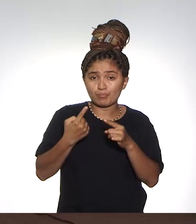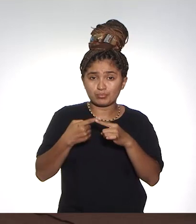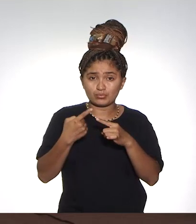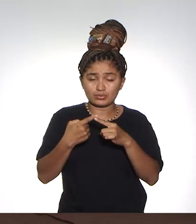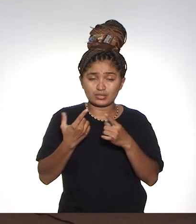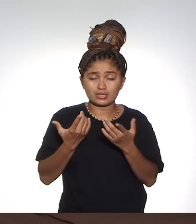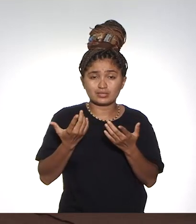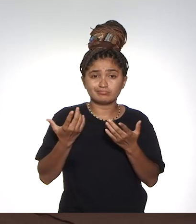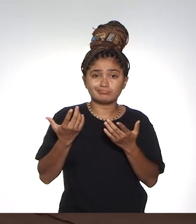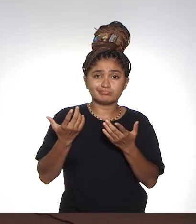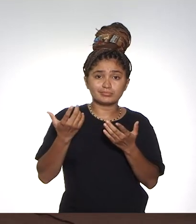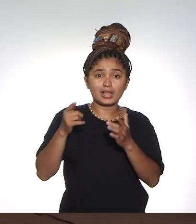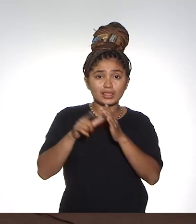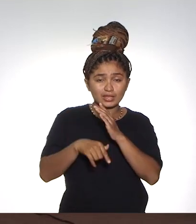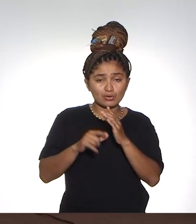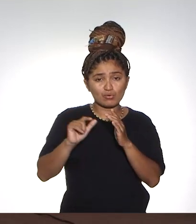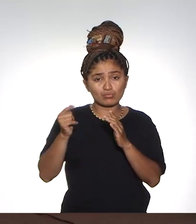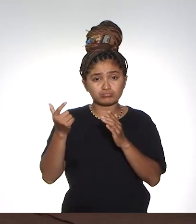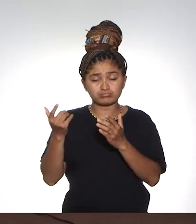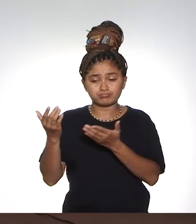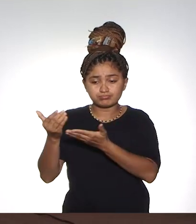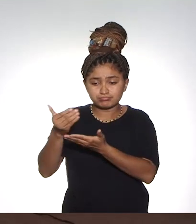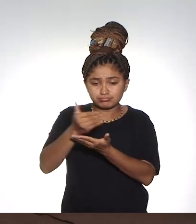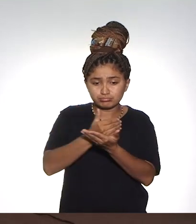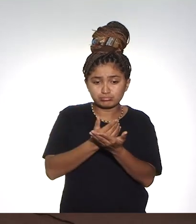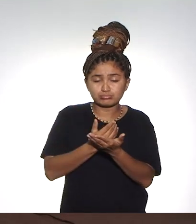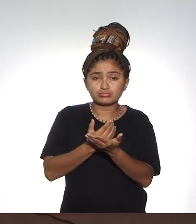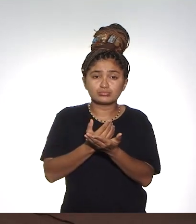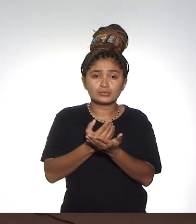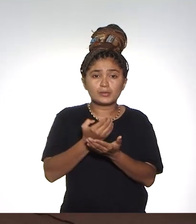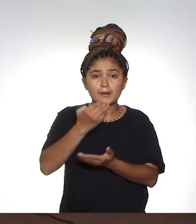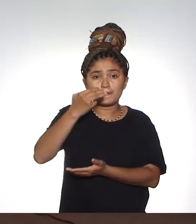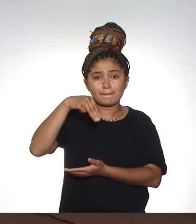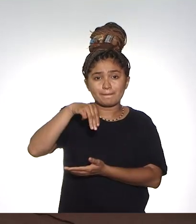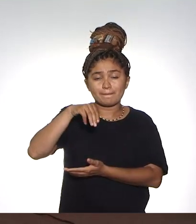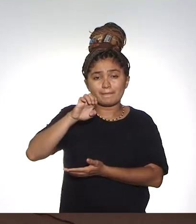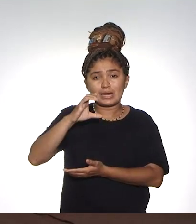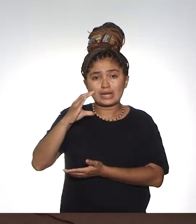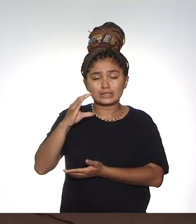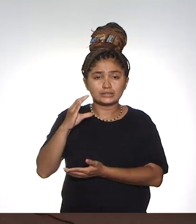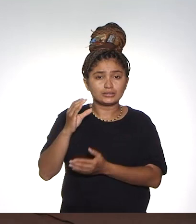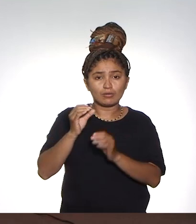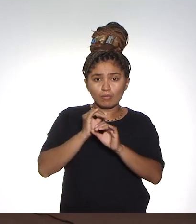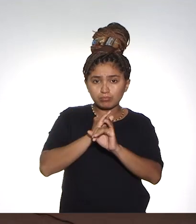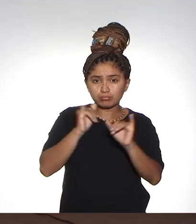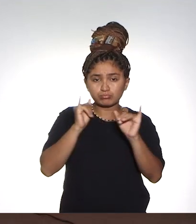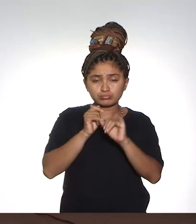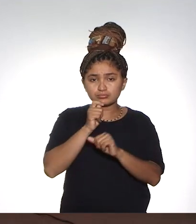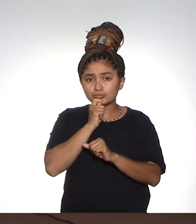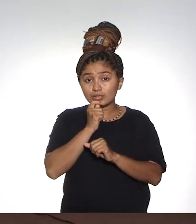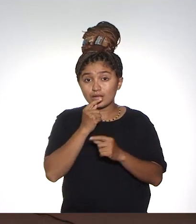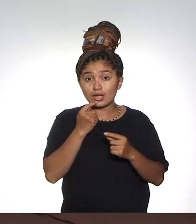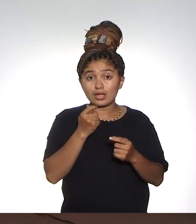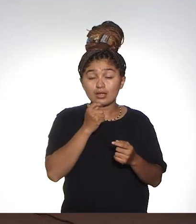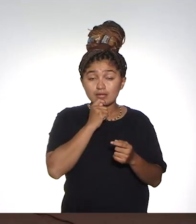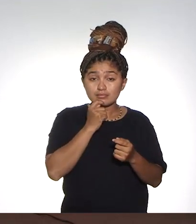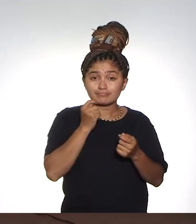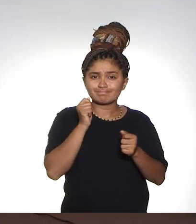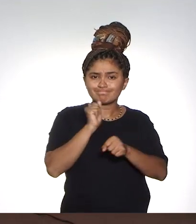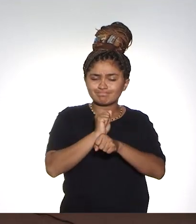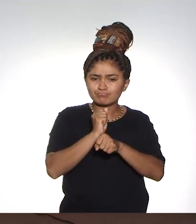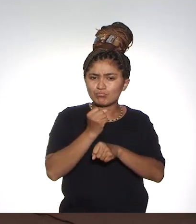recoleta das pós-graduações atrasou e aí o Ministério da Educação não publicou os resultados, mas nós estamos esperando